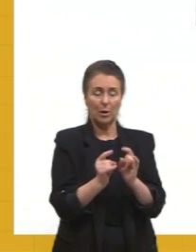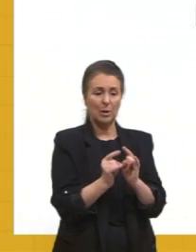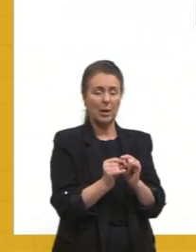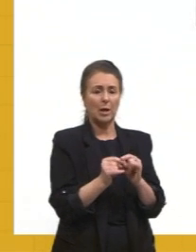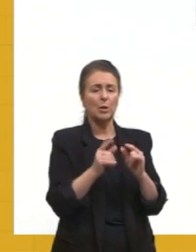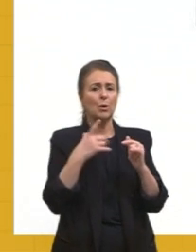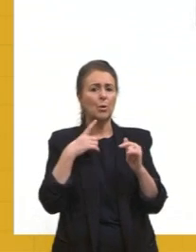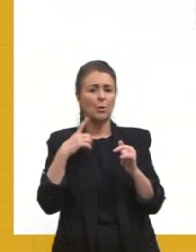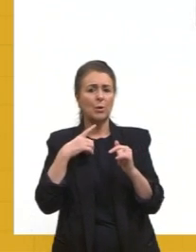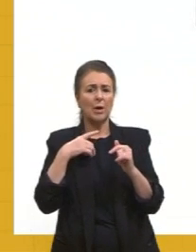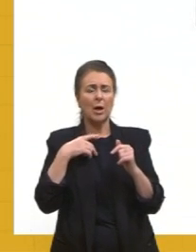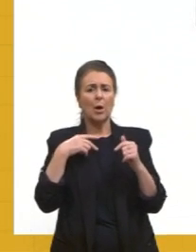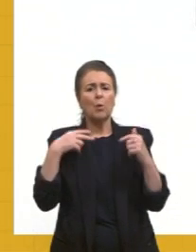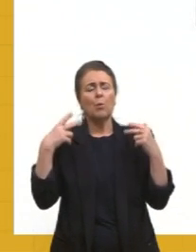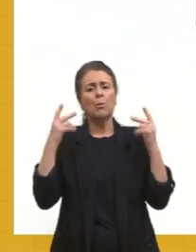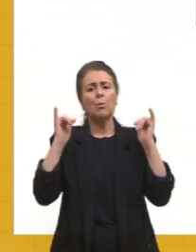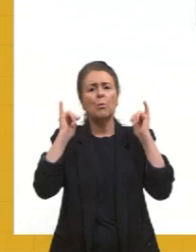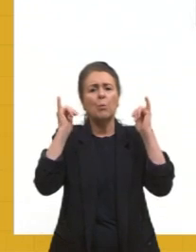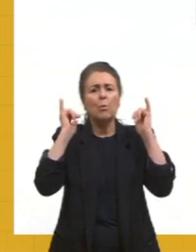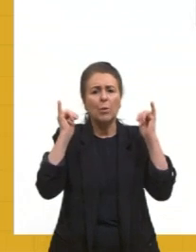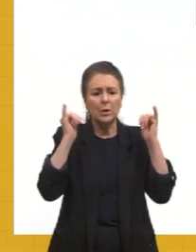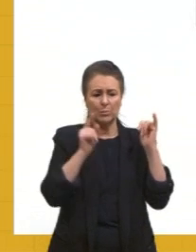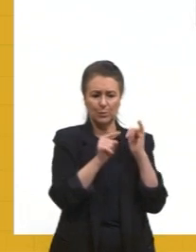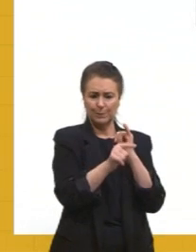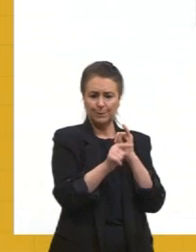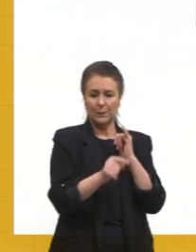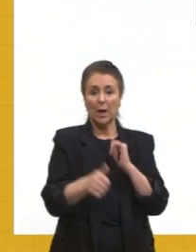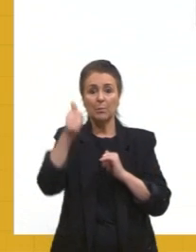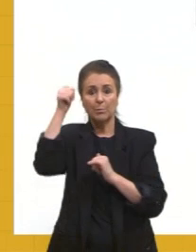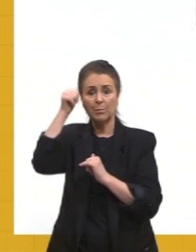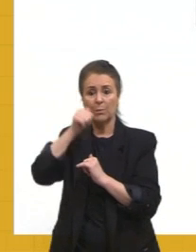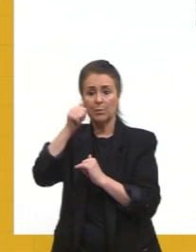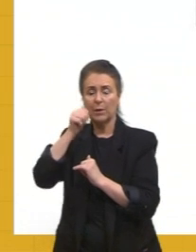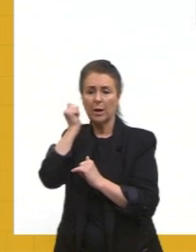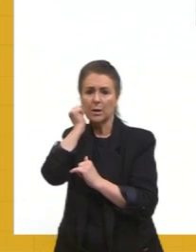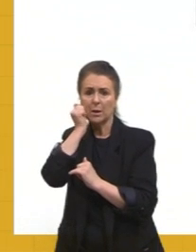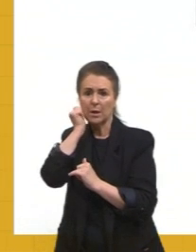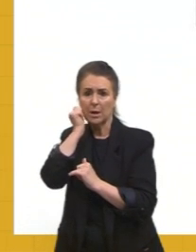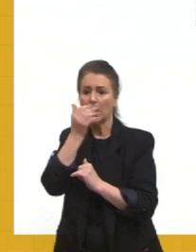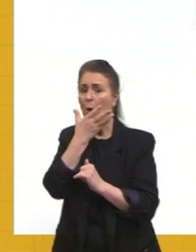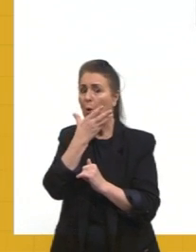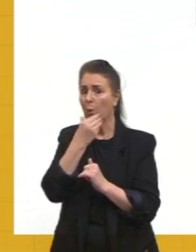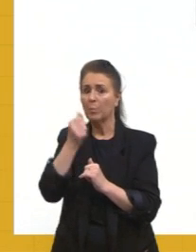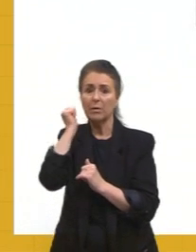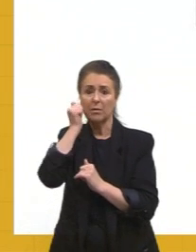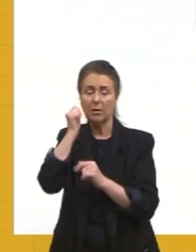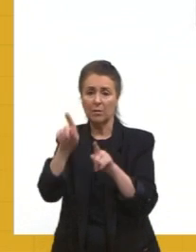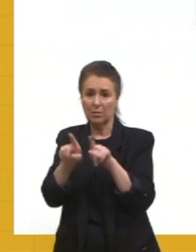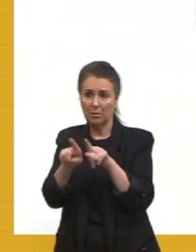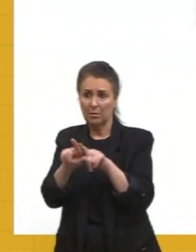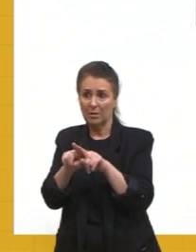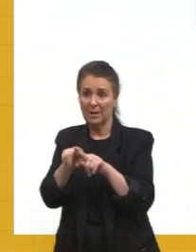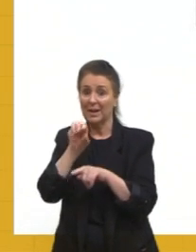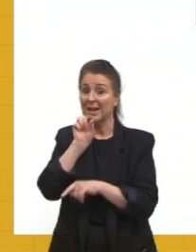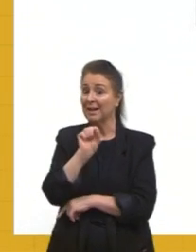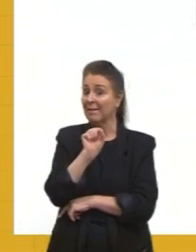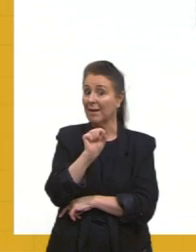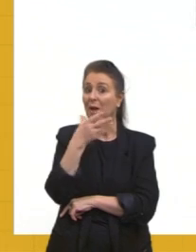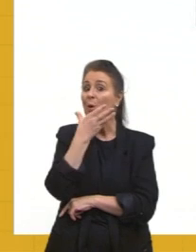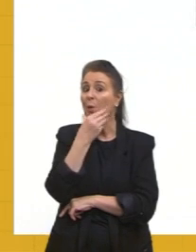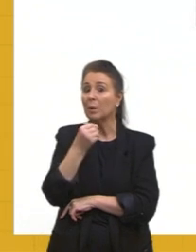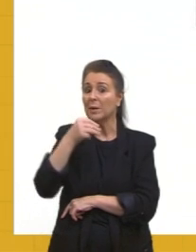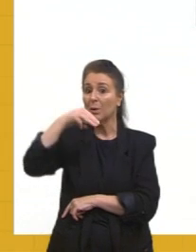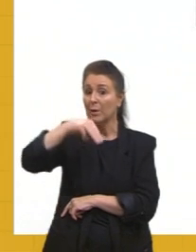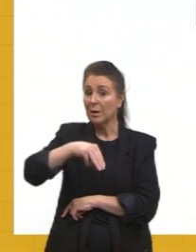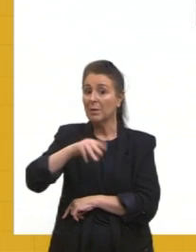E outra é uma figura de uma mulher negra, de óculos. E um homem negro ali no fundo, gente, esse homem é Martin Luther King,